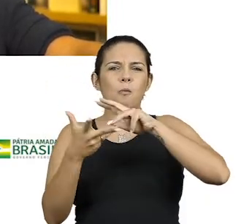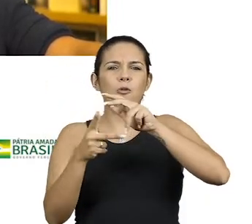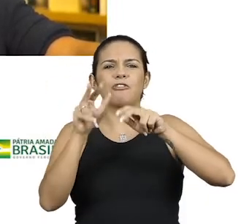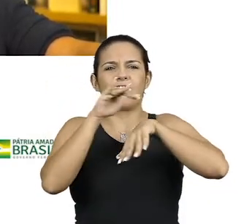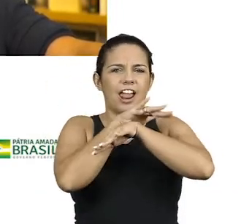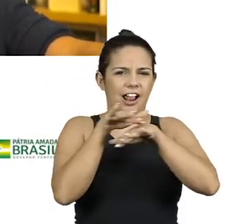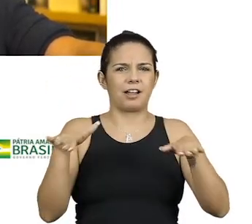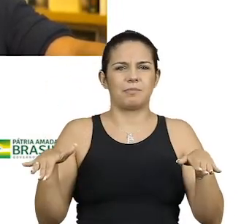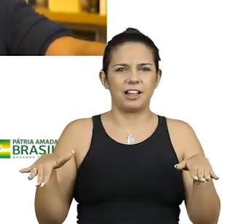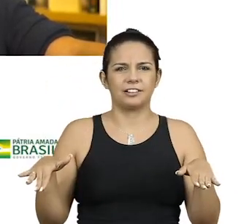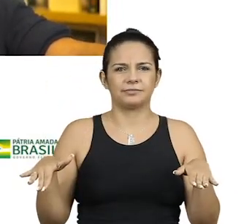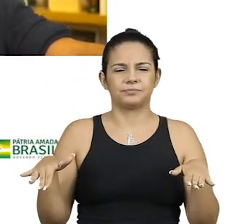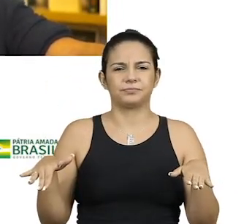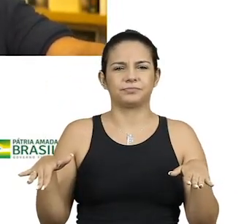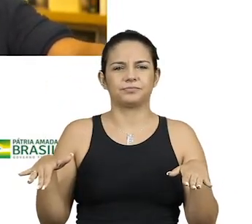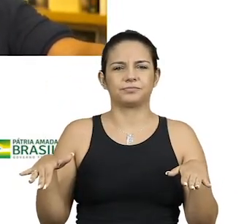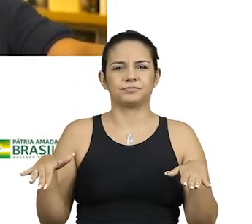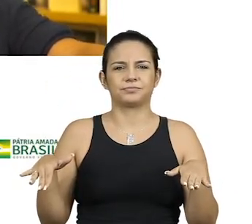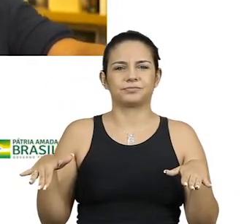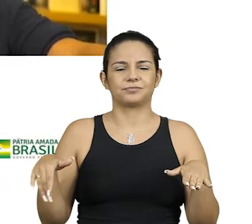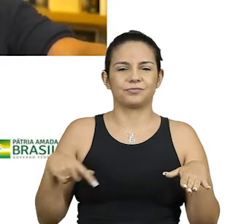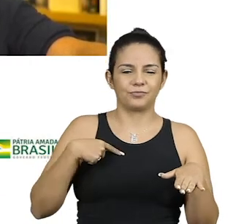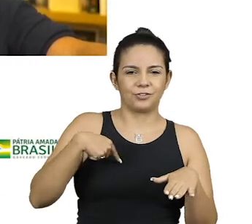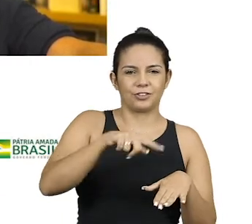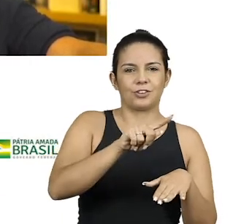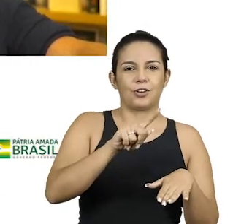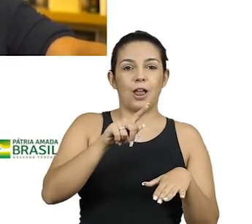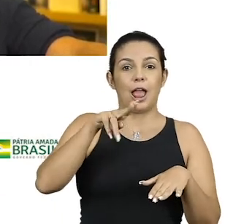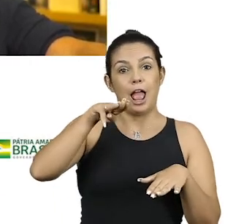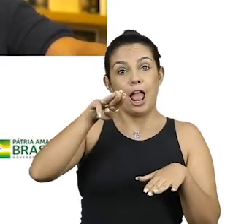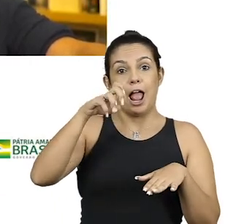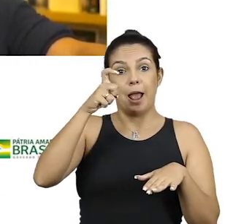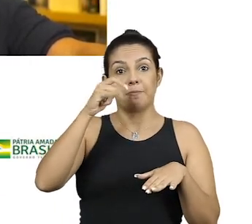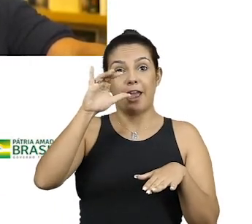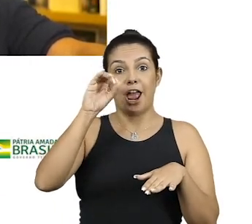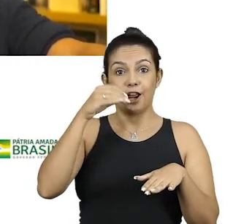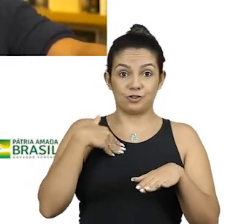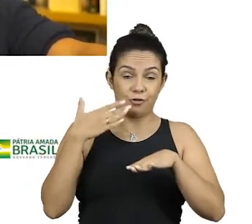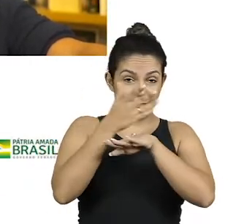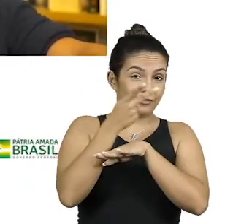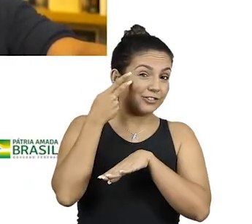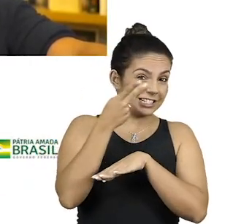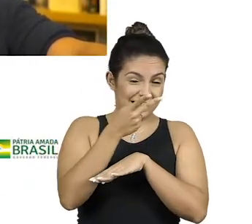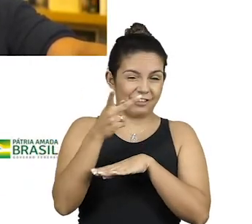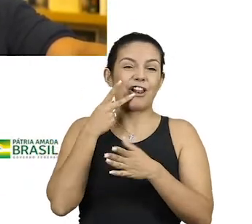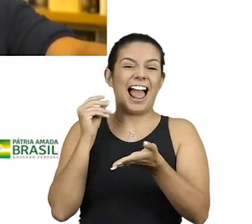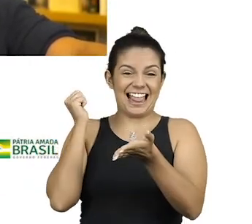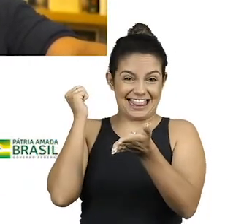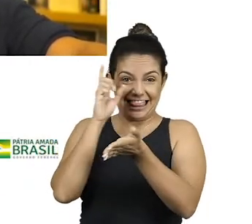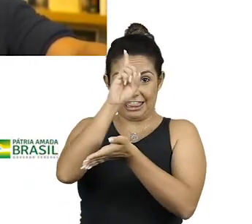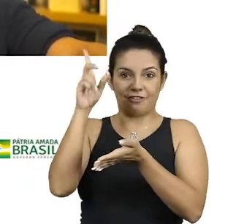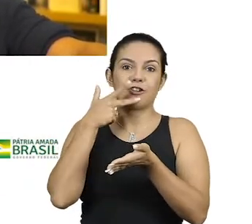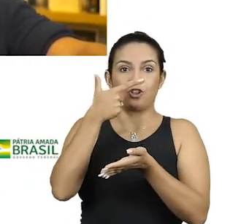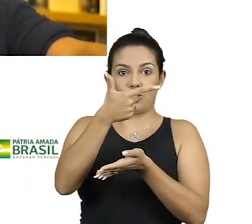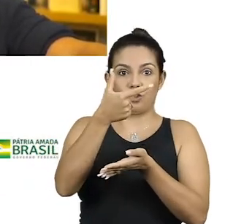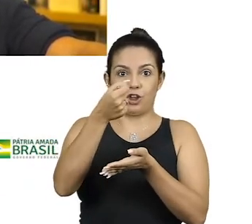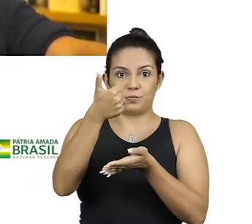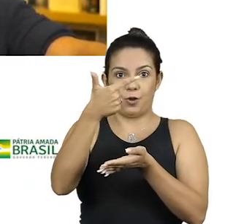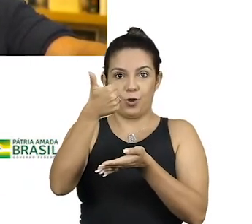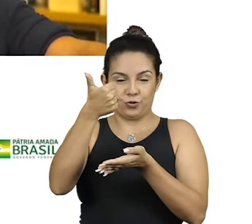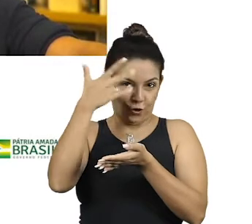fui ao México, na data que o mundo ia acabar, e levei meus dois filhos. O Theo, que na época tinha...